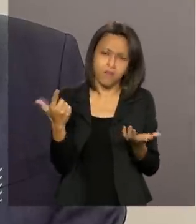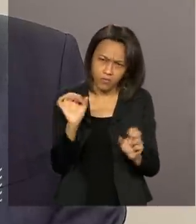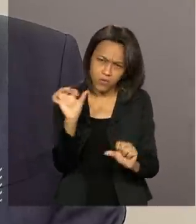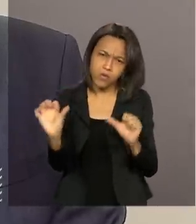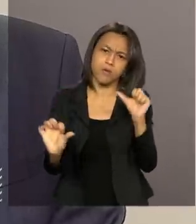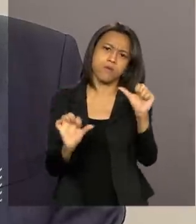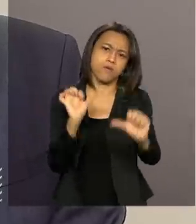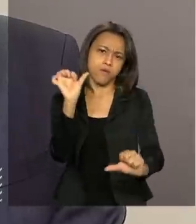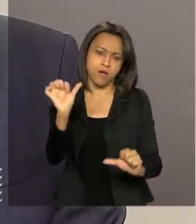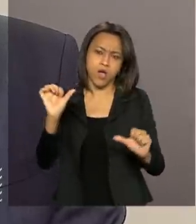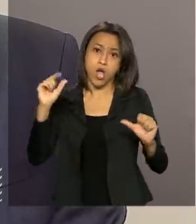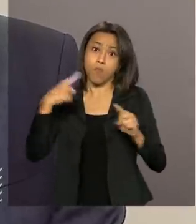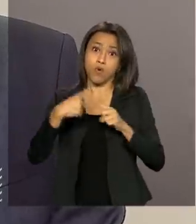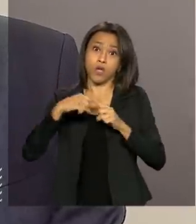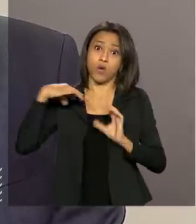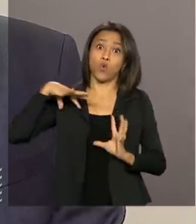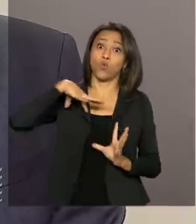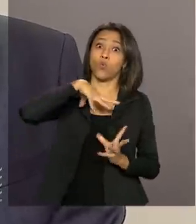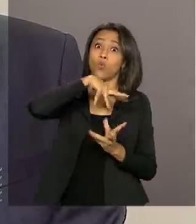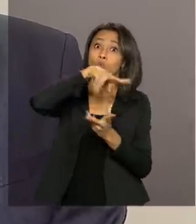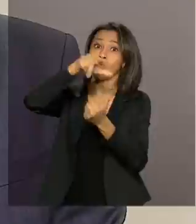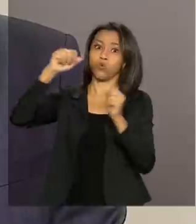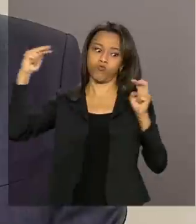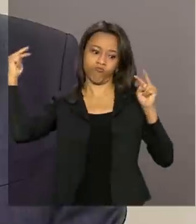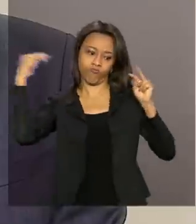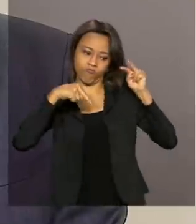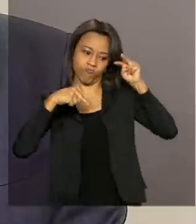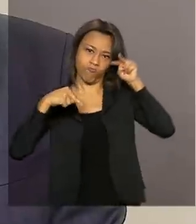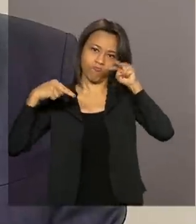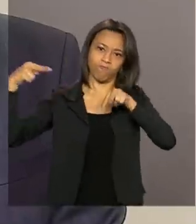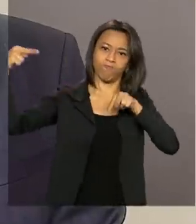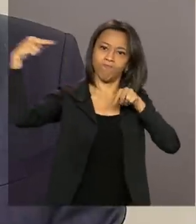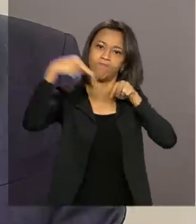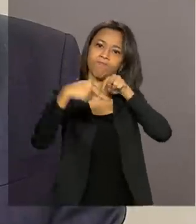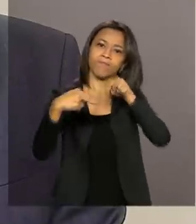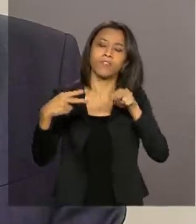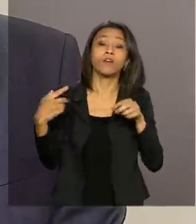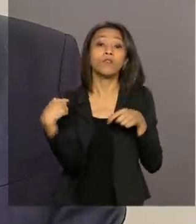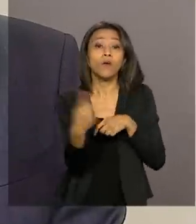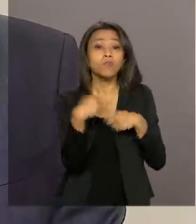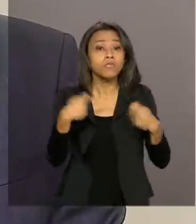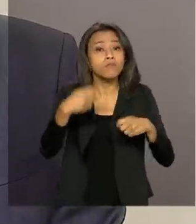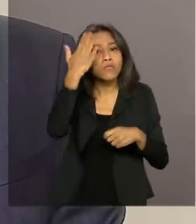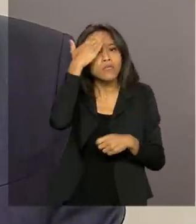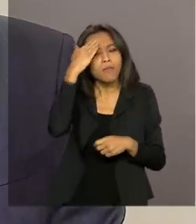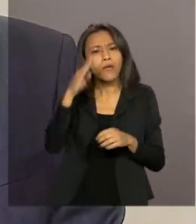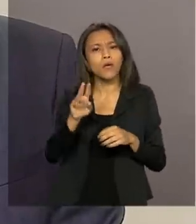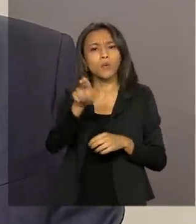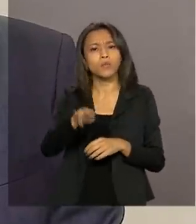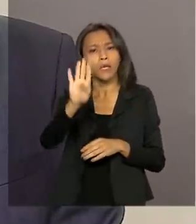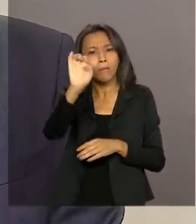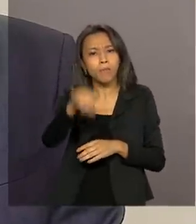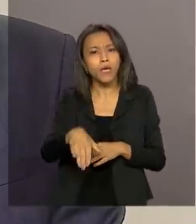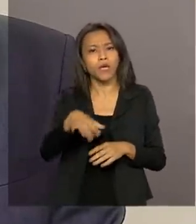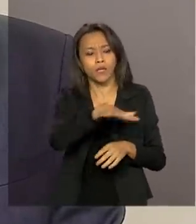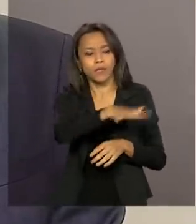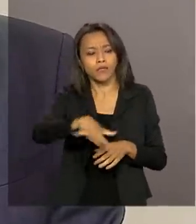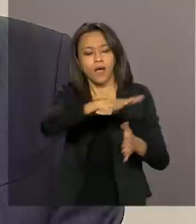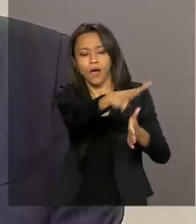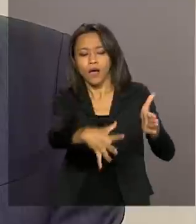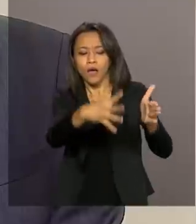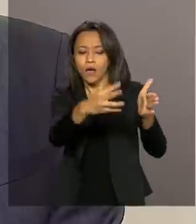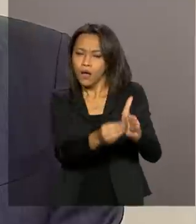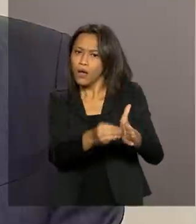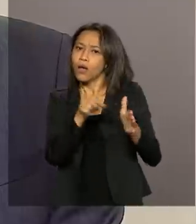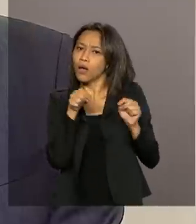E as pressões mundiais são muito grandes. Então, nós temos que saber utilizar os recursos da Amazônia da melhor